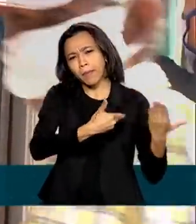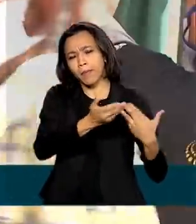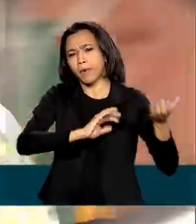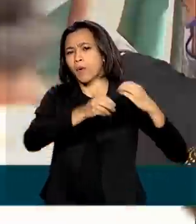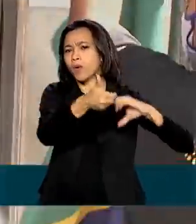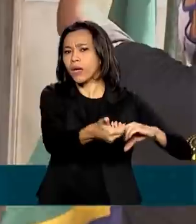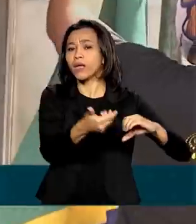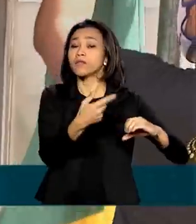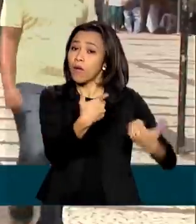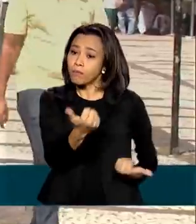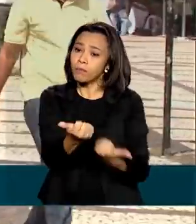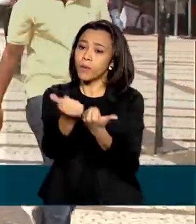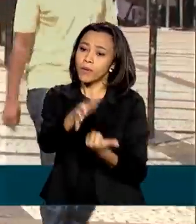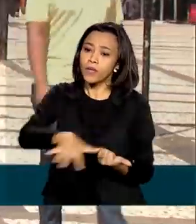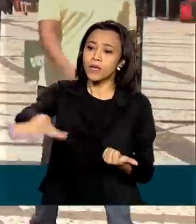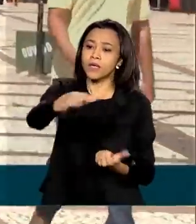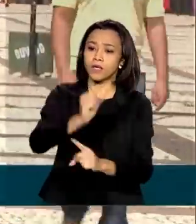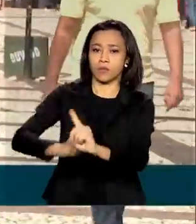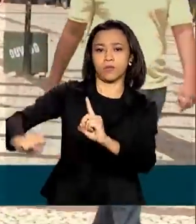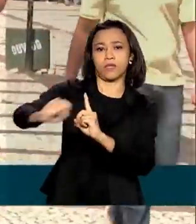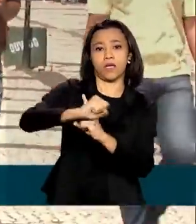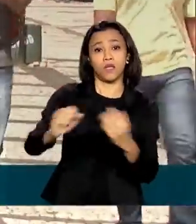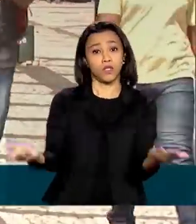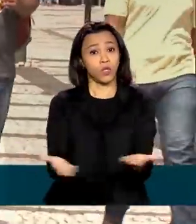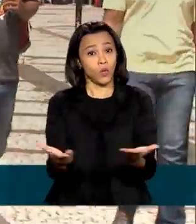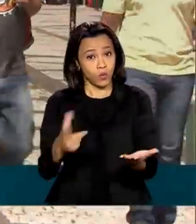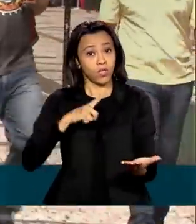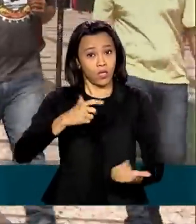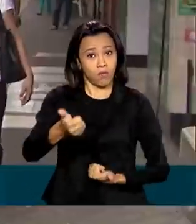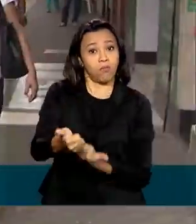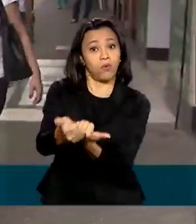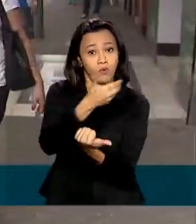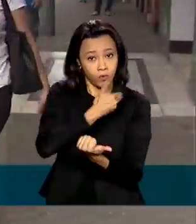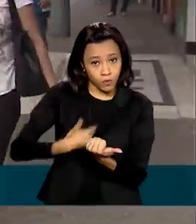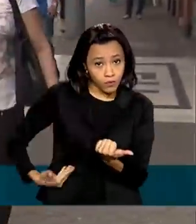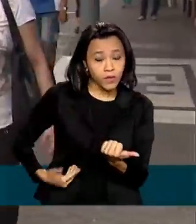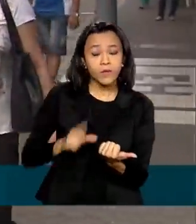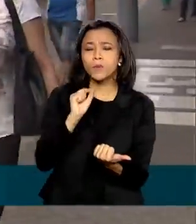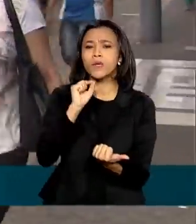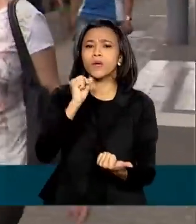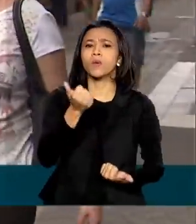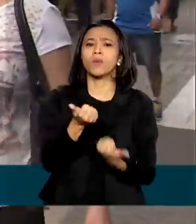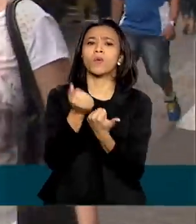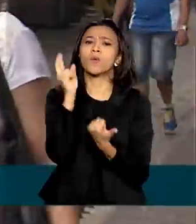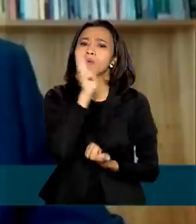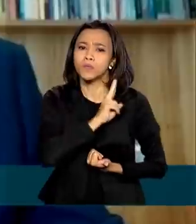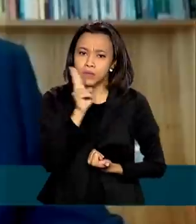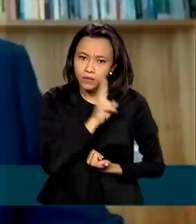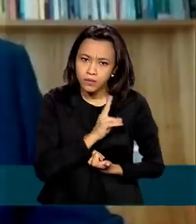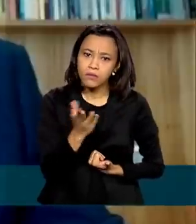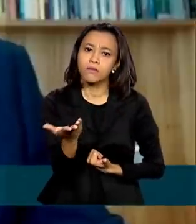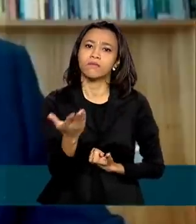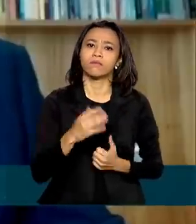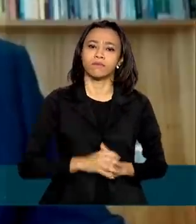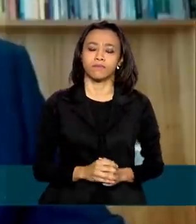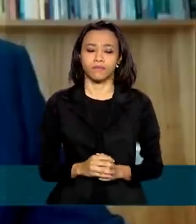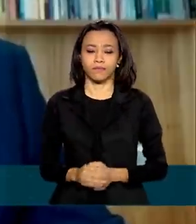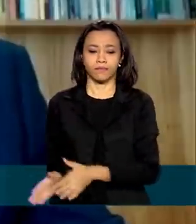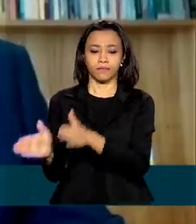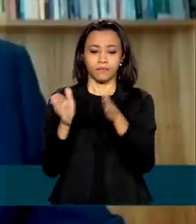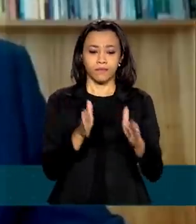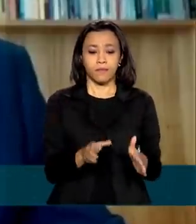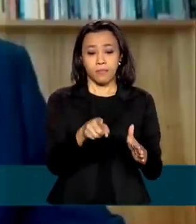apoiando a população, que hoje recebe ajuda do governo com o auxílio emergencial. Essa é uma